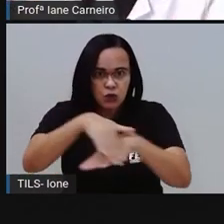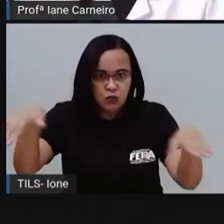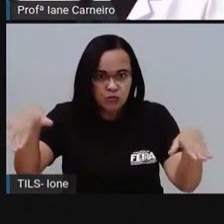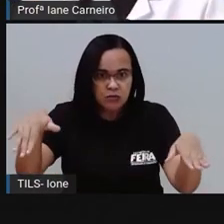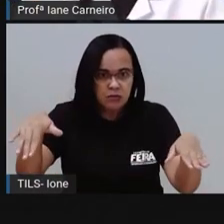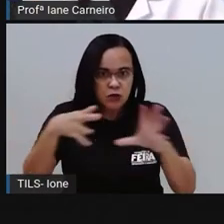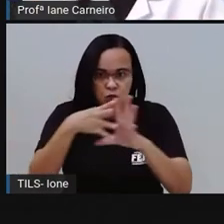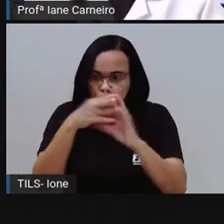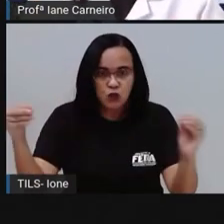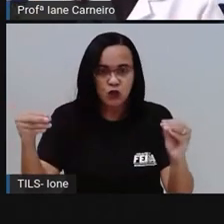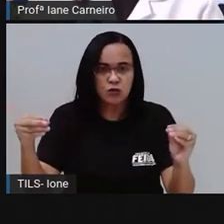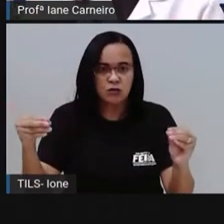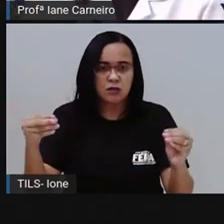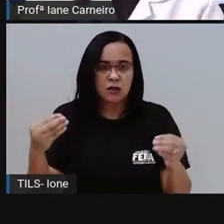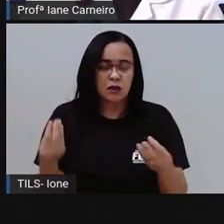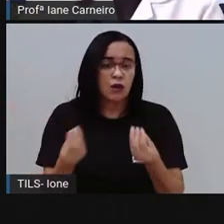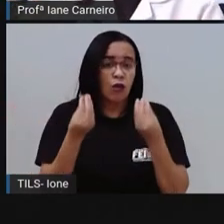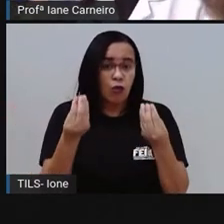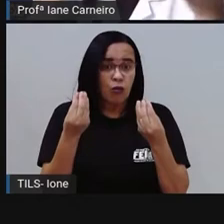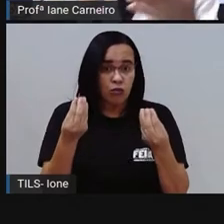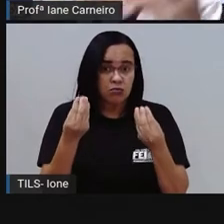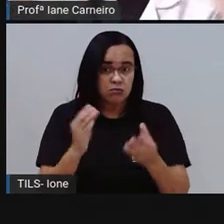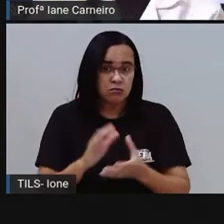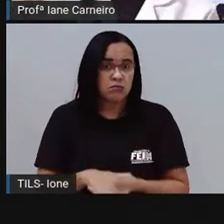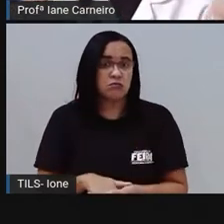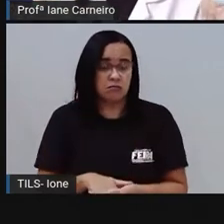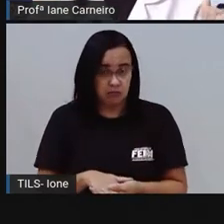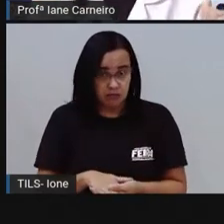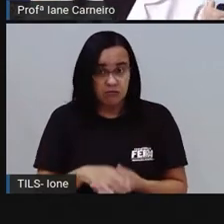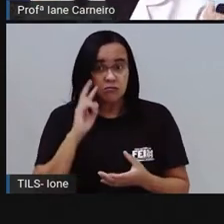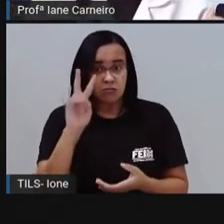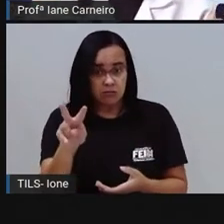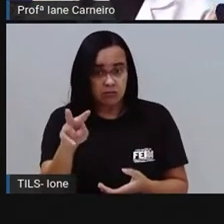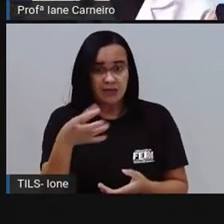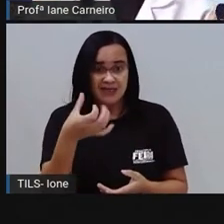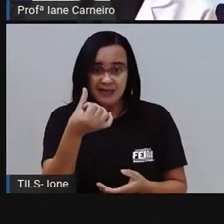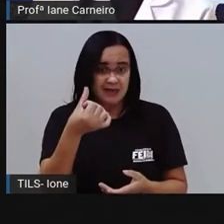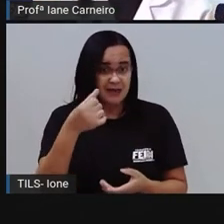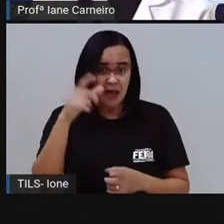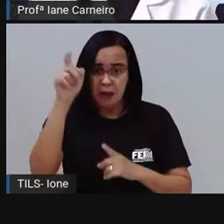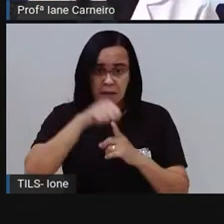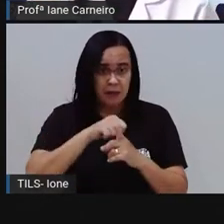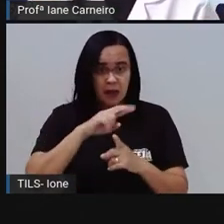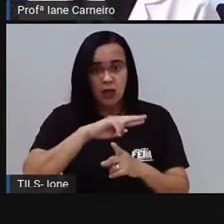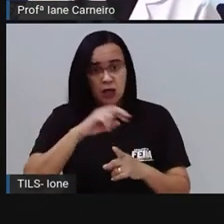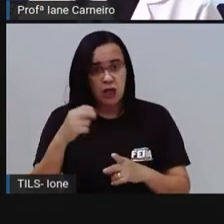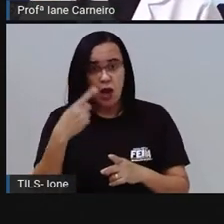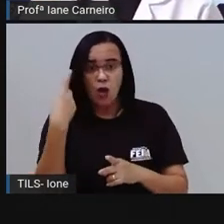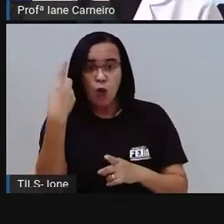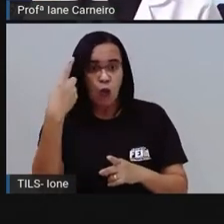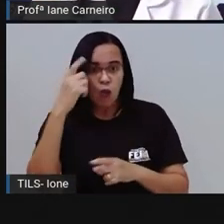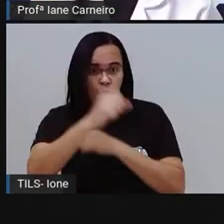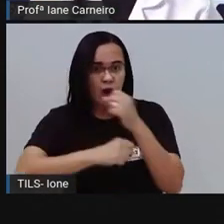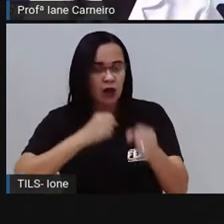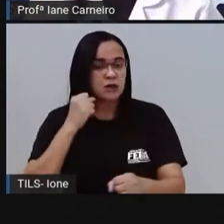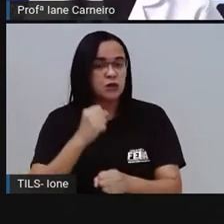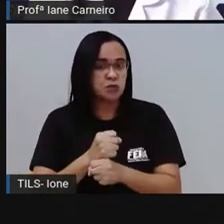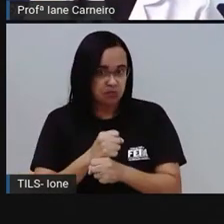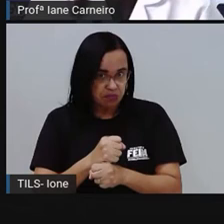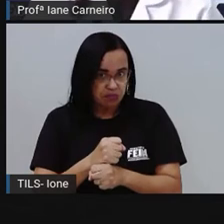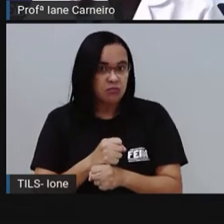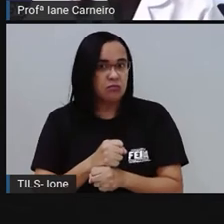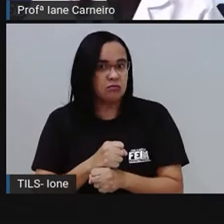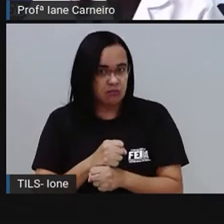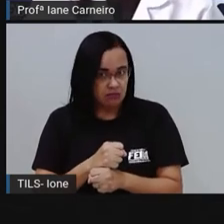se desfaz em 1 ano ou na metade de 1 ano, tá certo? Outros produtos, ó,